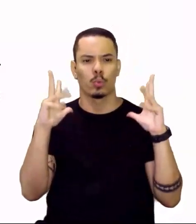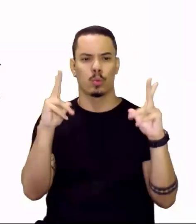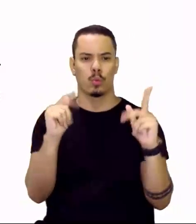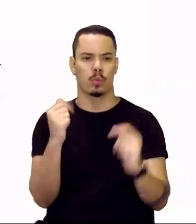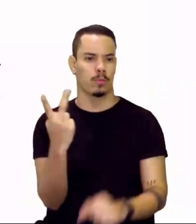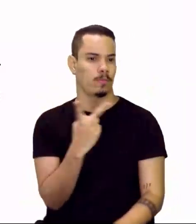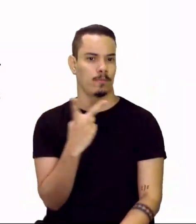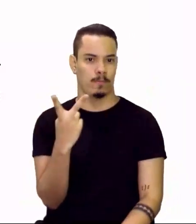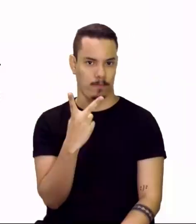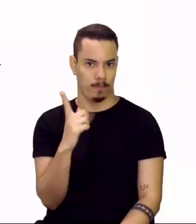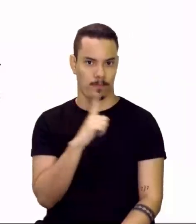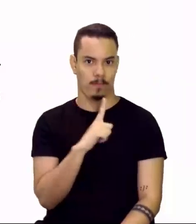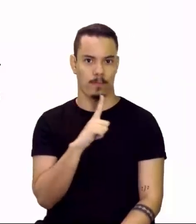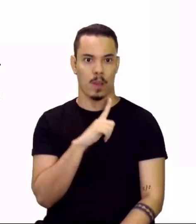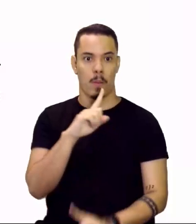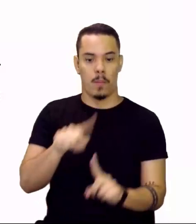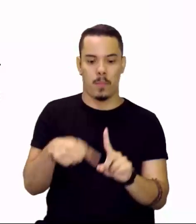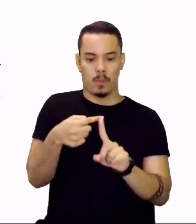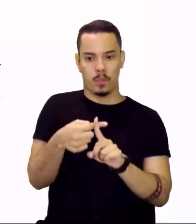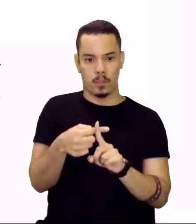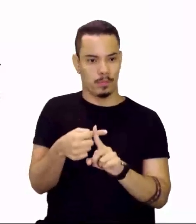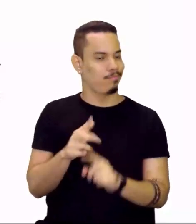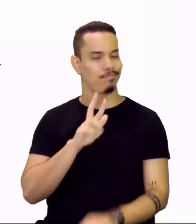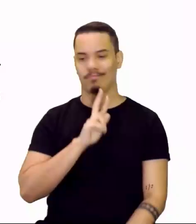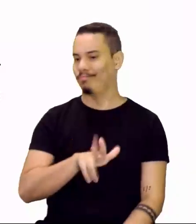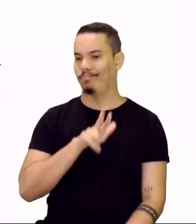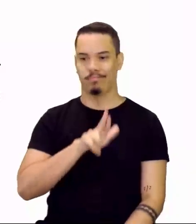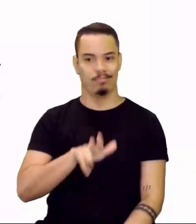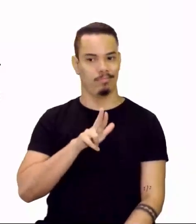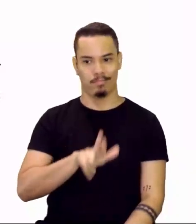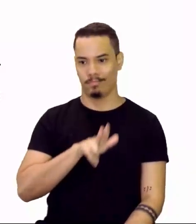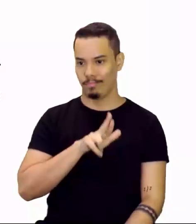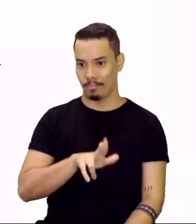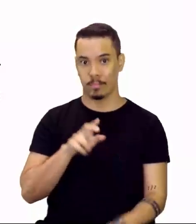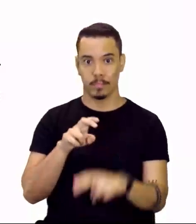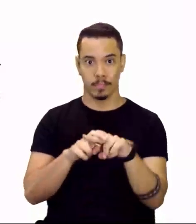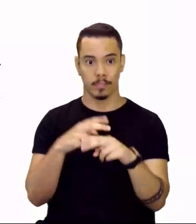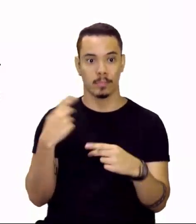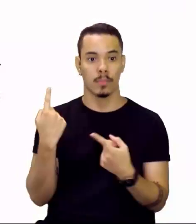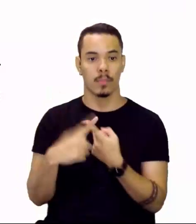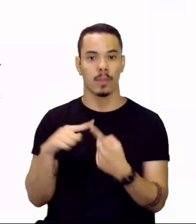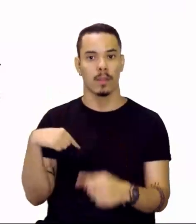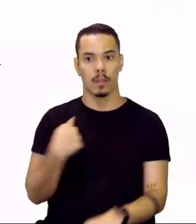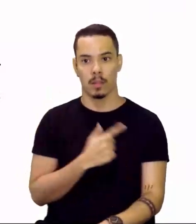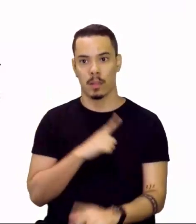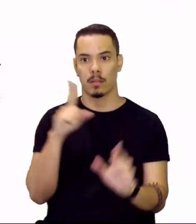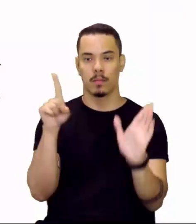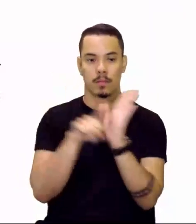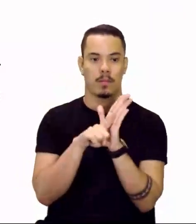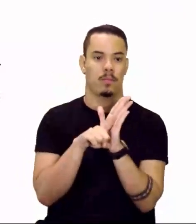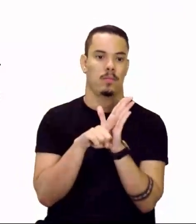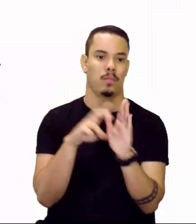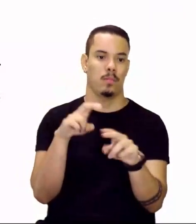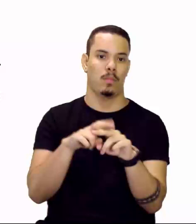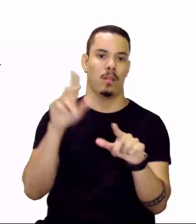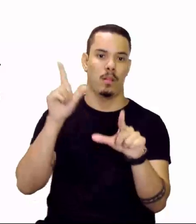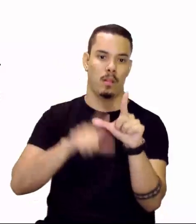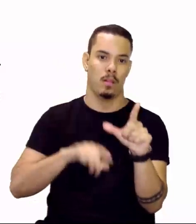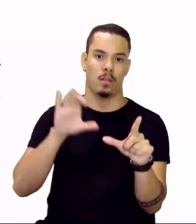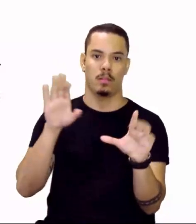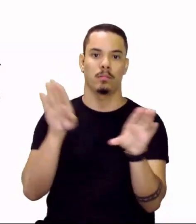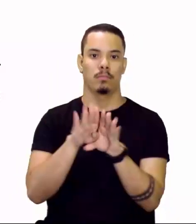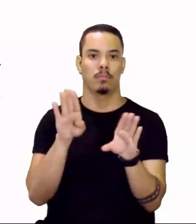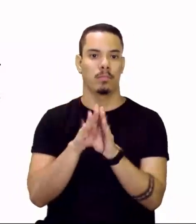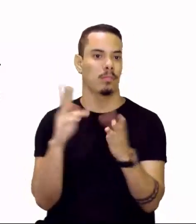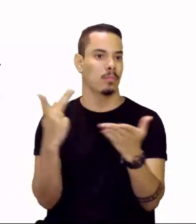dois teriam carga positiva. E não é o caso. Nós temos aqui o oxigênio com carga negativa. Então, a letra C também